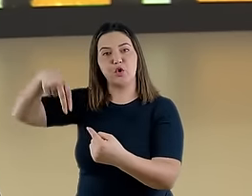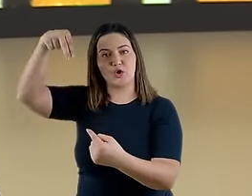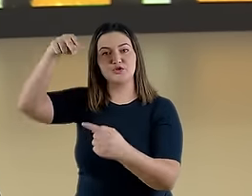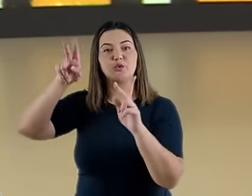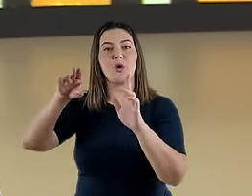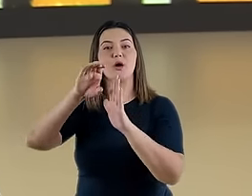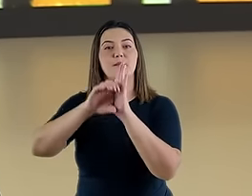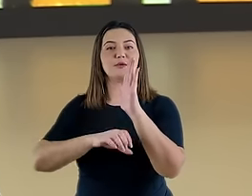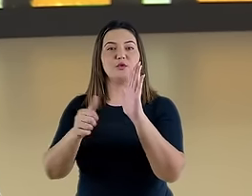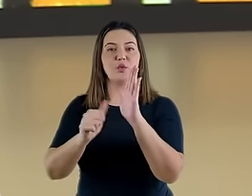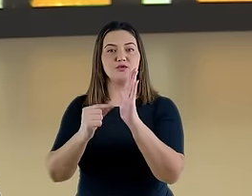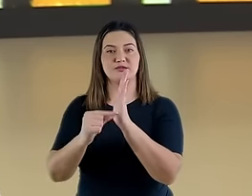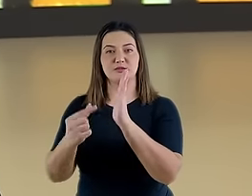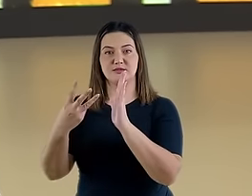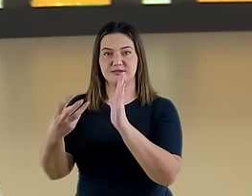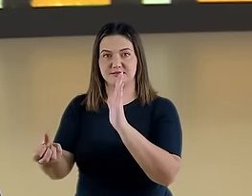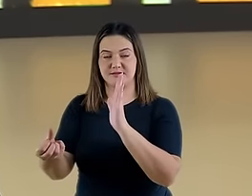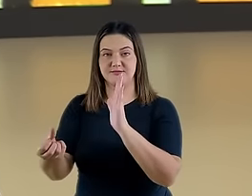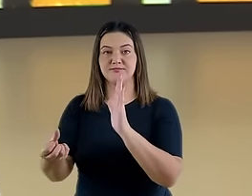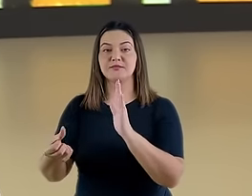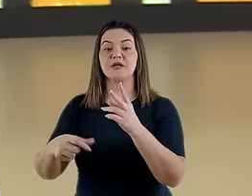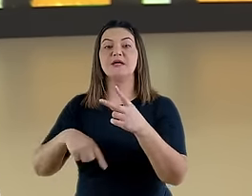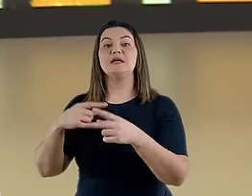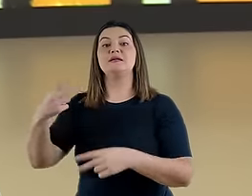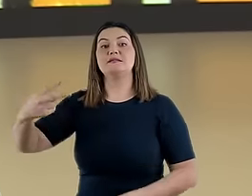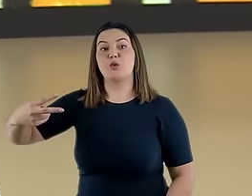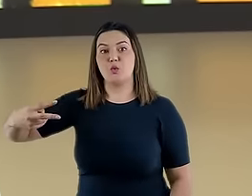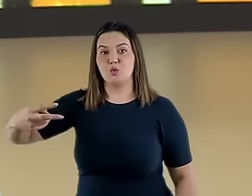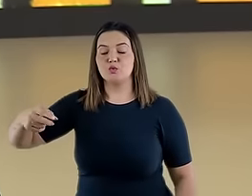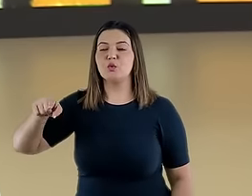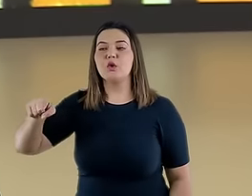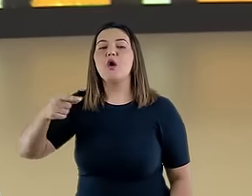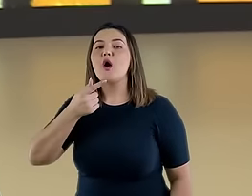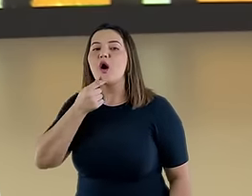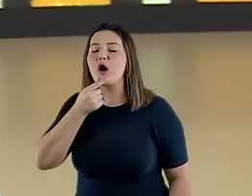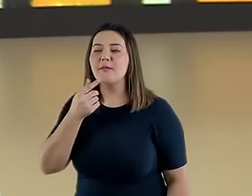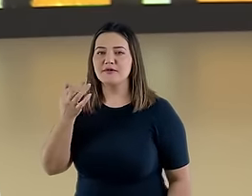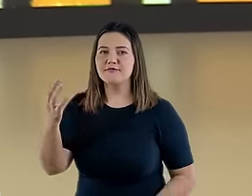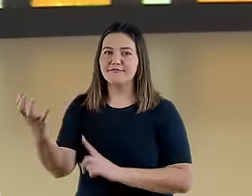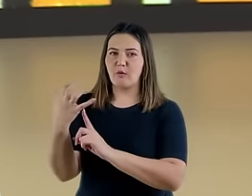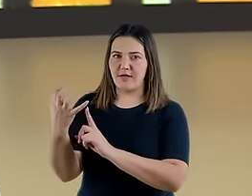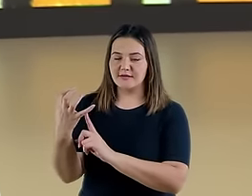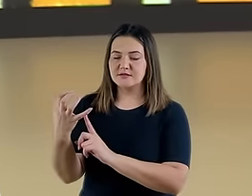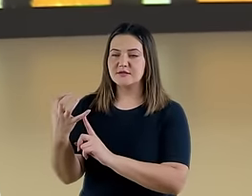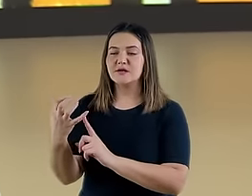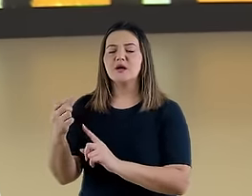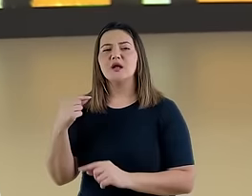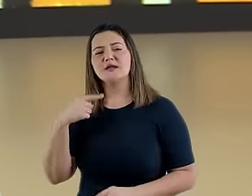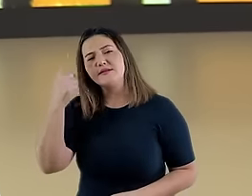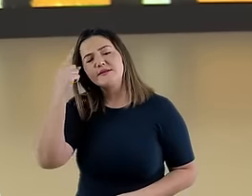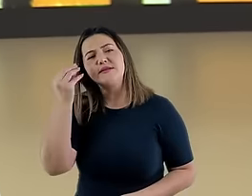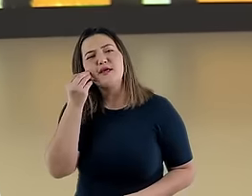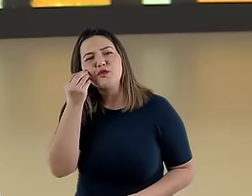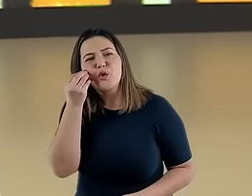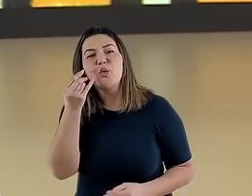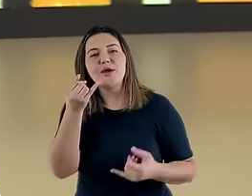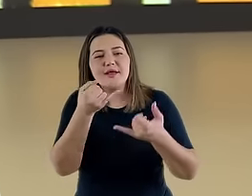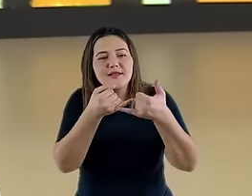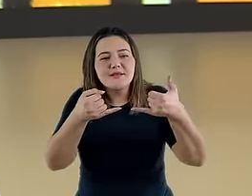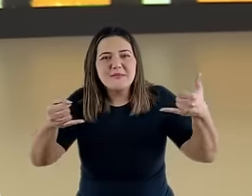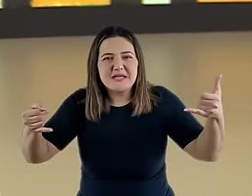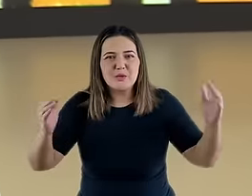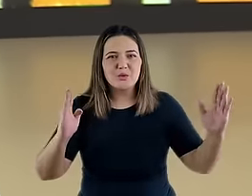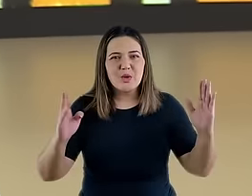versículo 36. E, em segundo lugar, ele procurou correlacionar a escatologia de